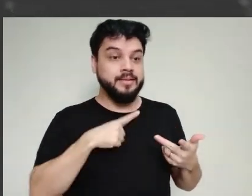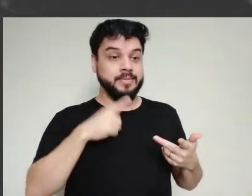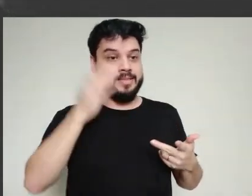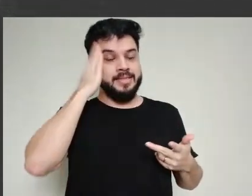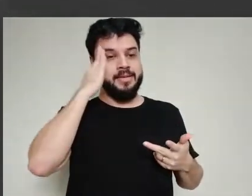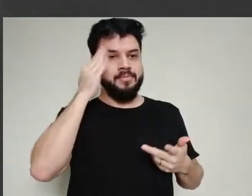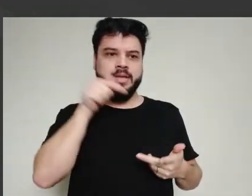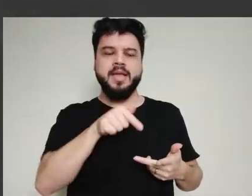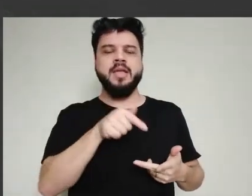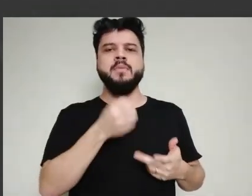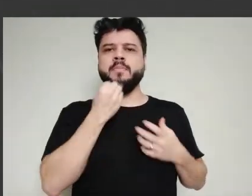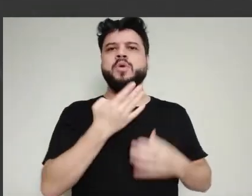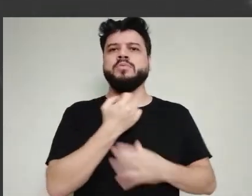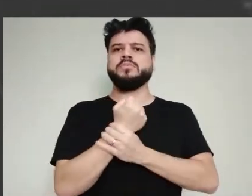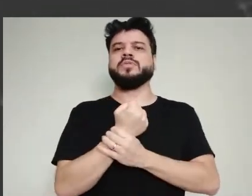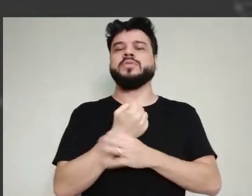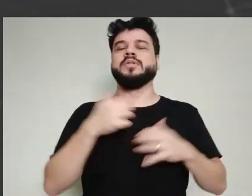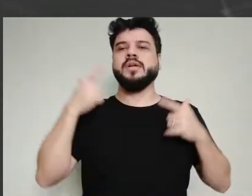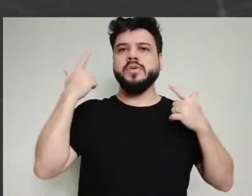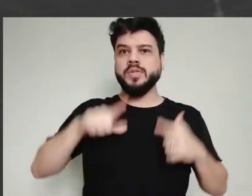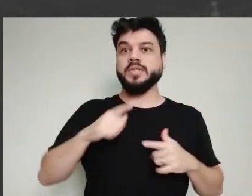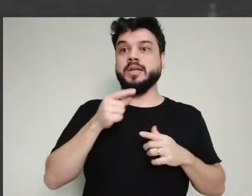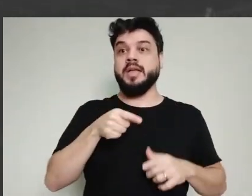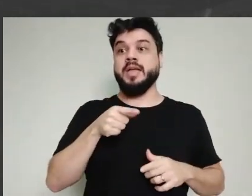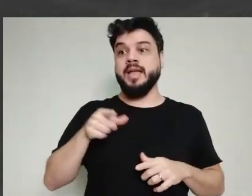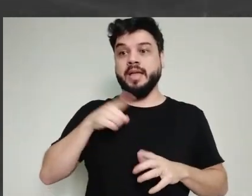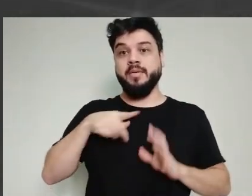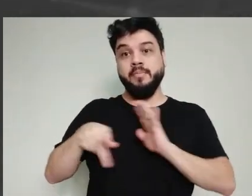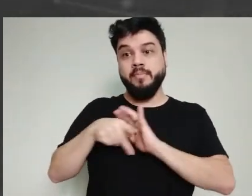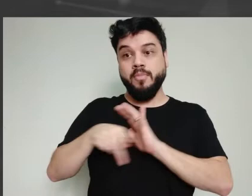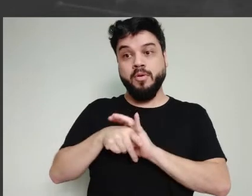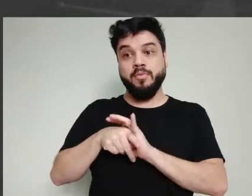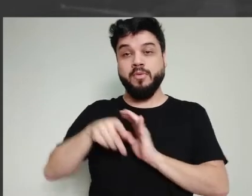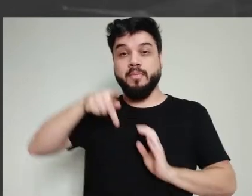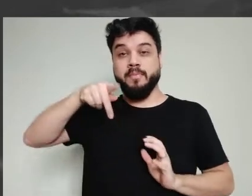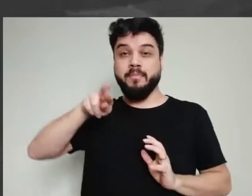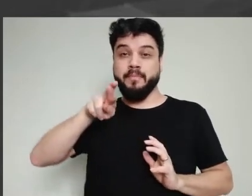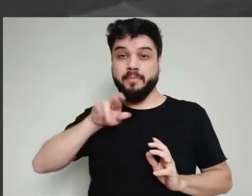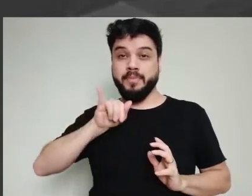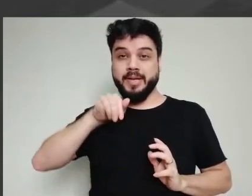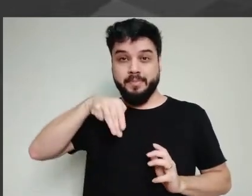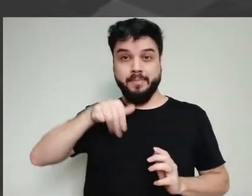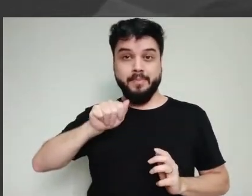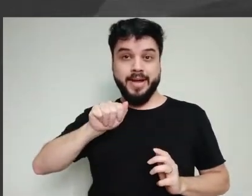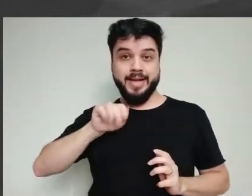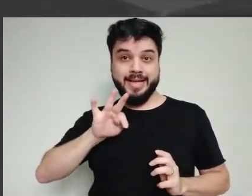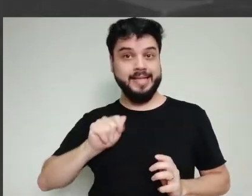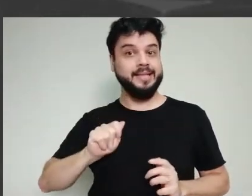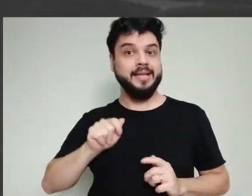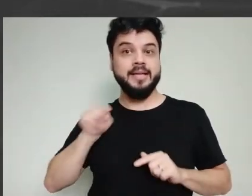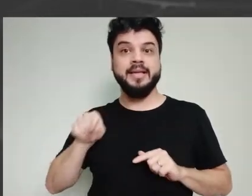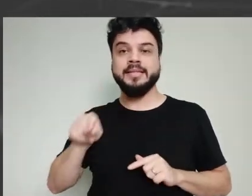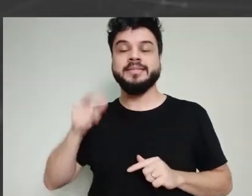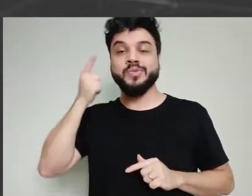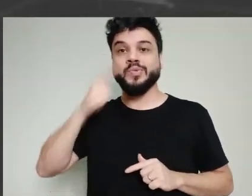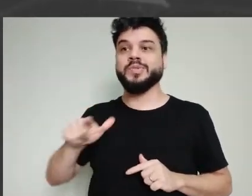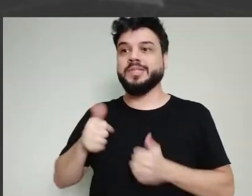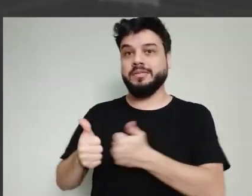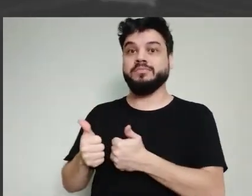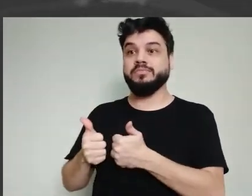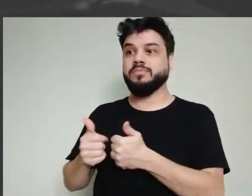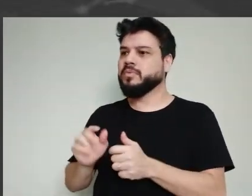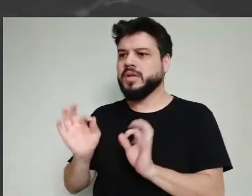vacina estimula bem a resposta imunológica nos primatas não humanos. Ela não foi tóxica. Ela não gerou nenhuma alteração